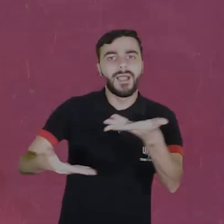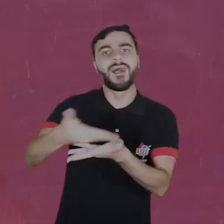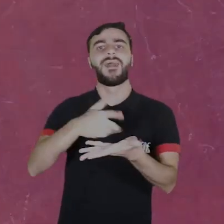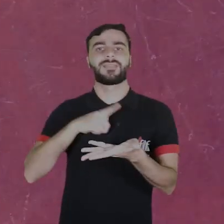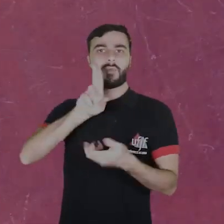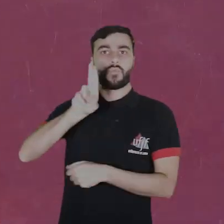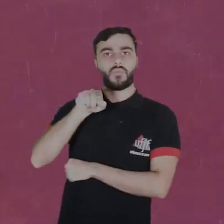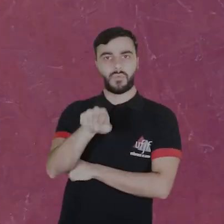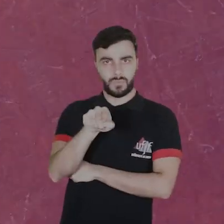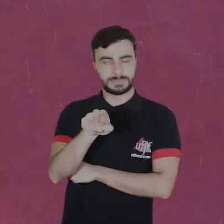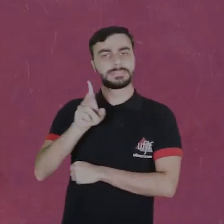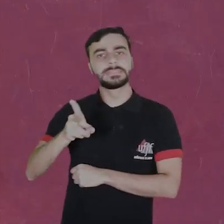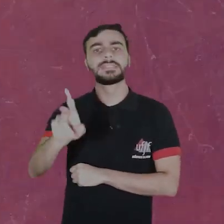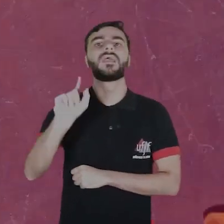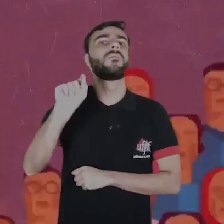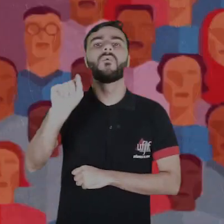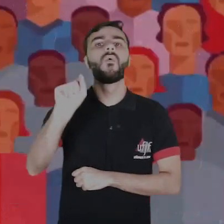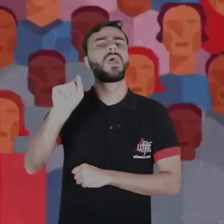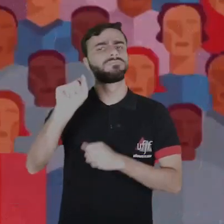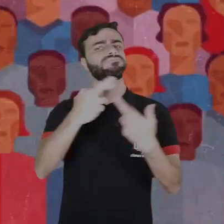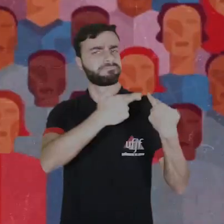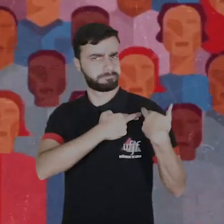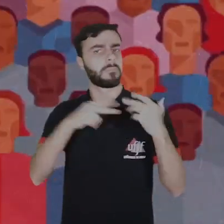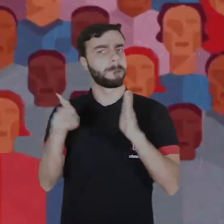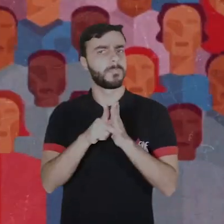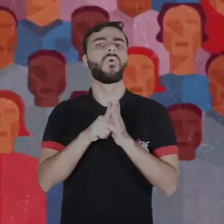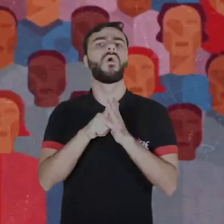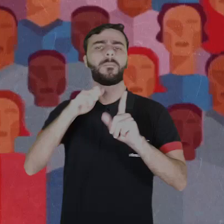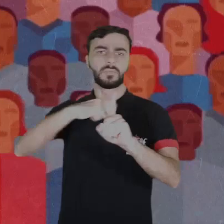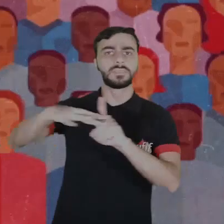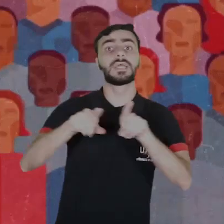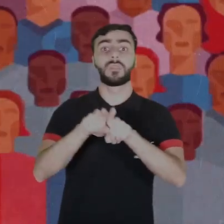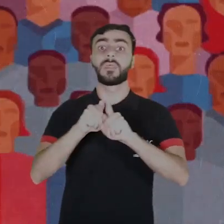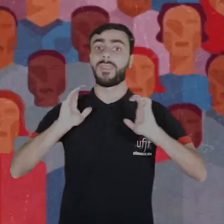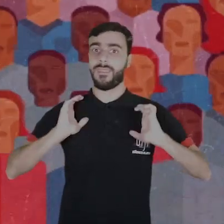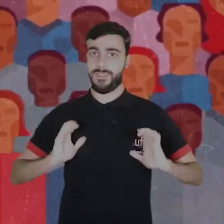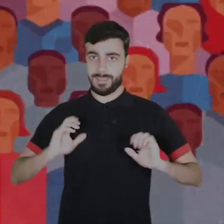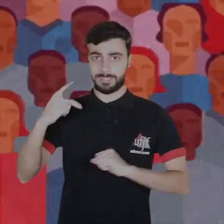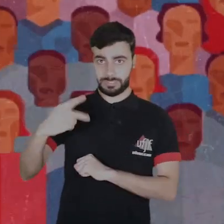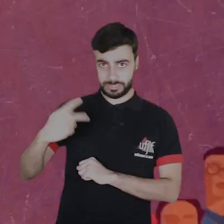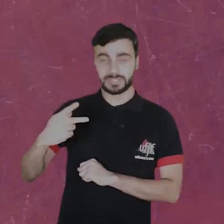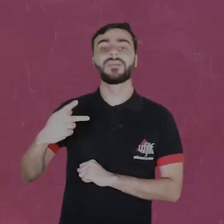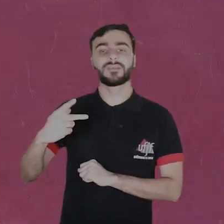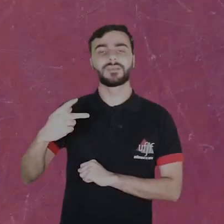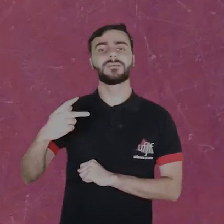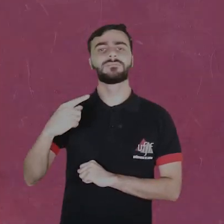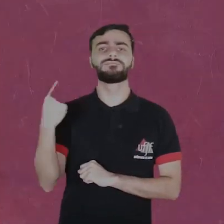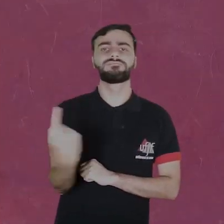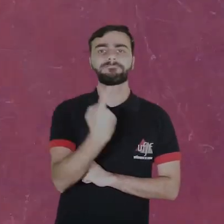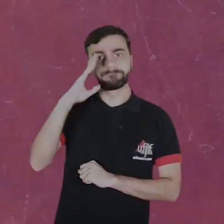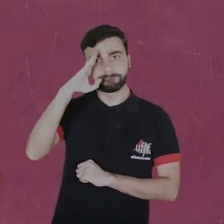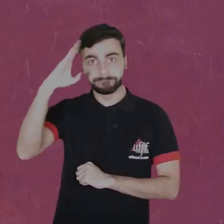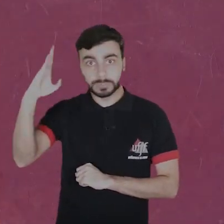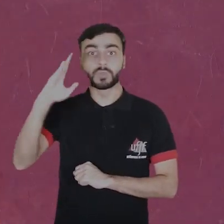sempre, como uma responsabilidade social do grupo e ética, e o que a gente produz